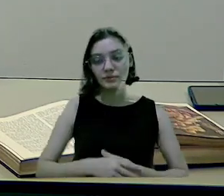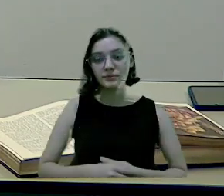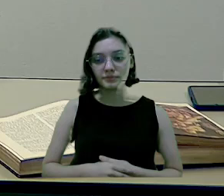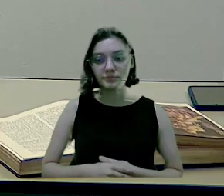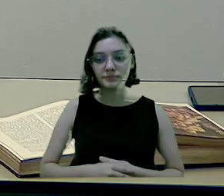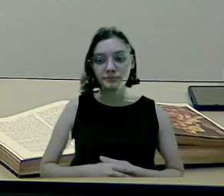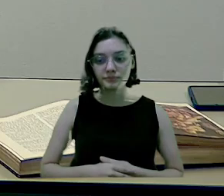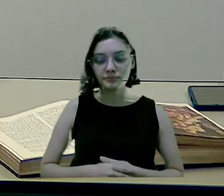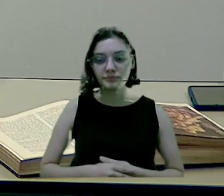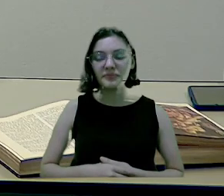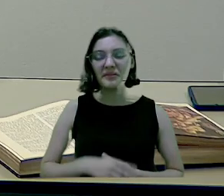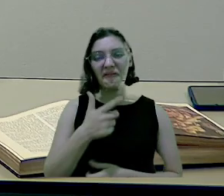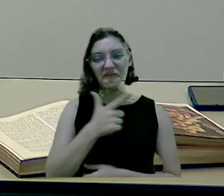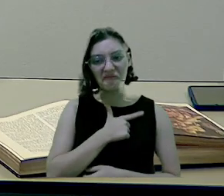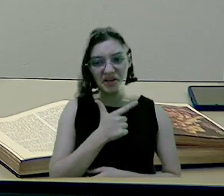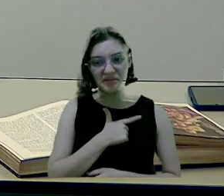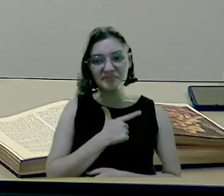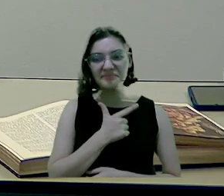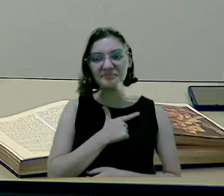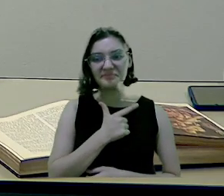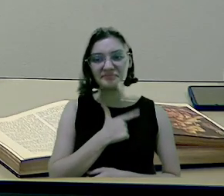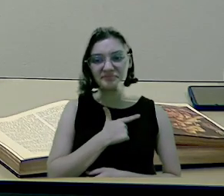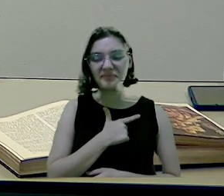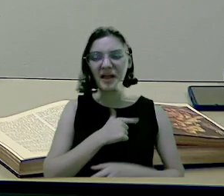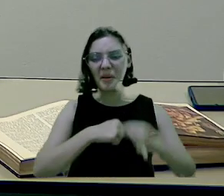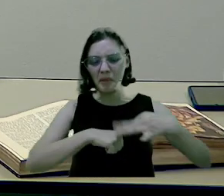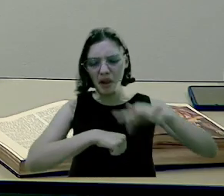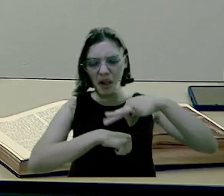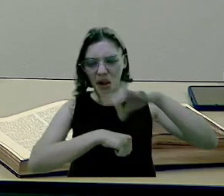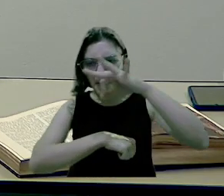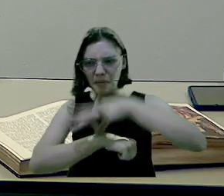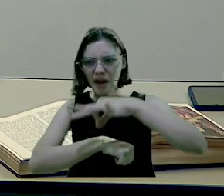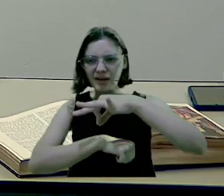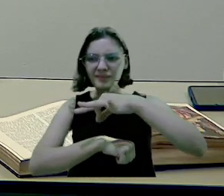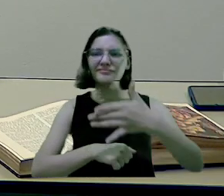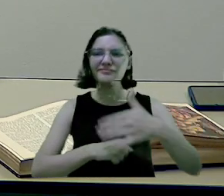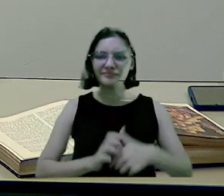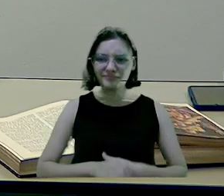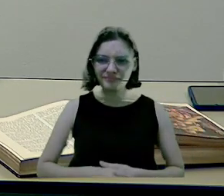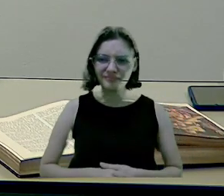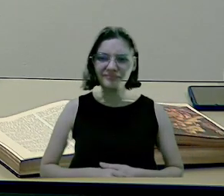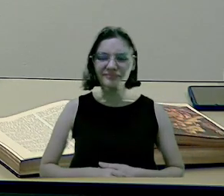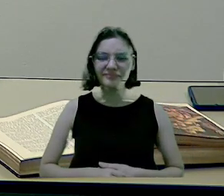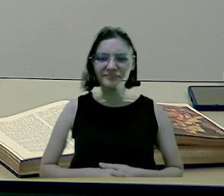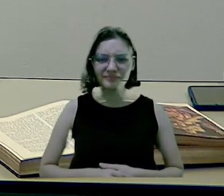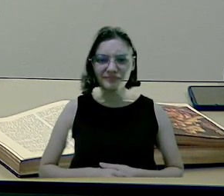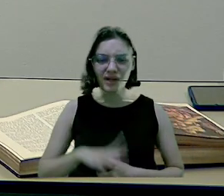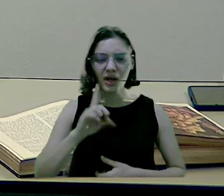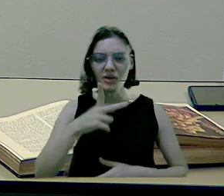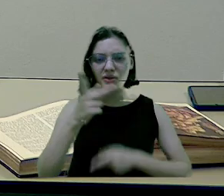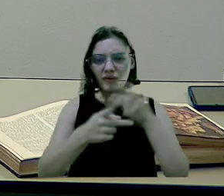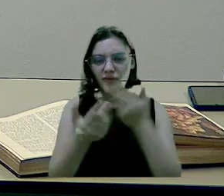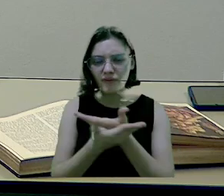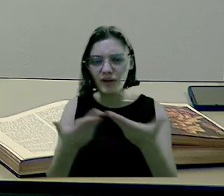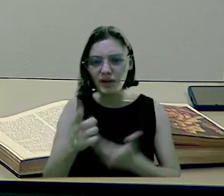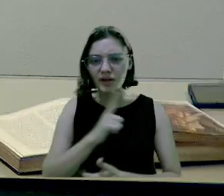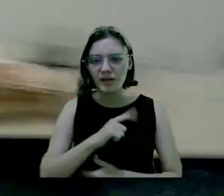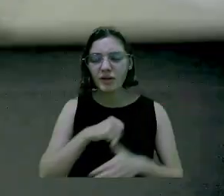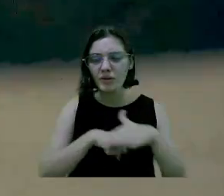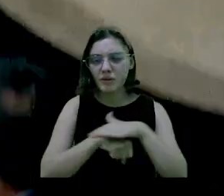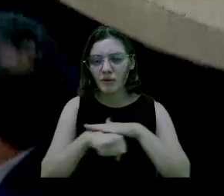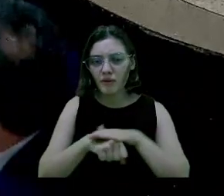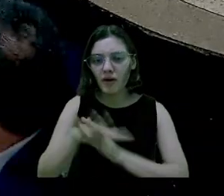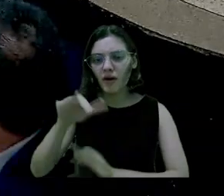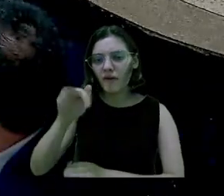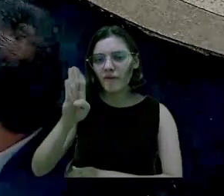para ele, uma providência que está feia. Os pernilongos, né, Radina? Então, presidente, na outra sessão, eu comentei a respeito